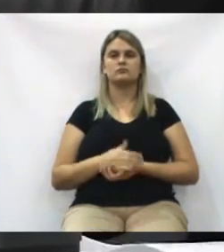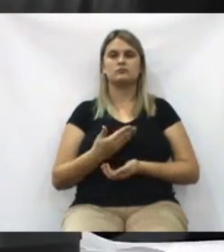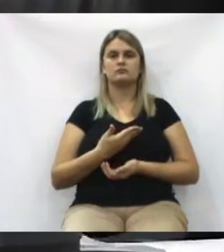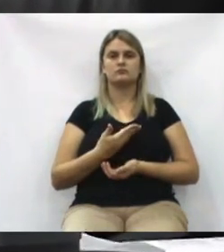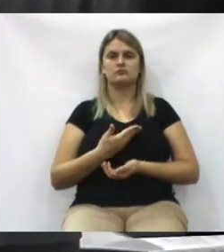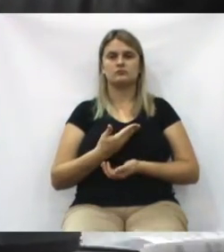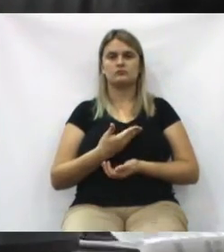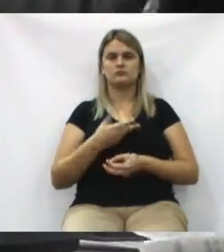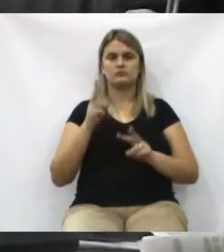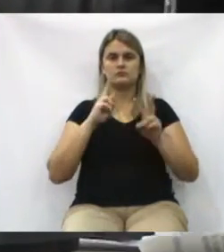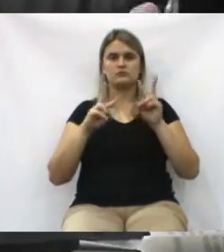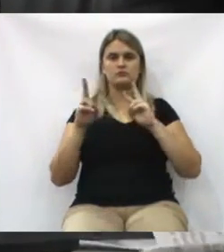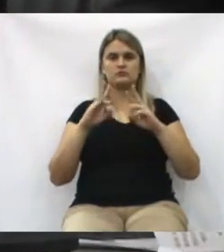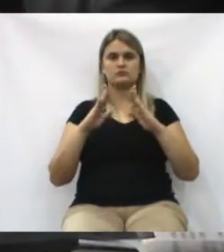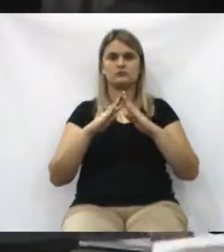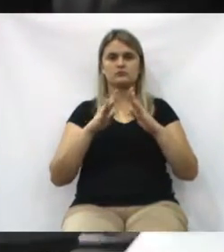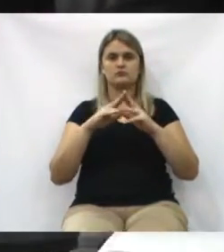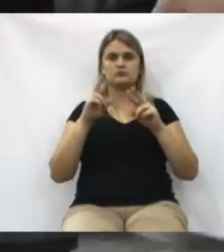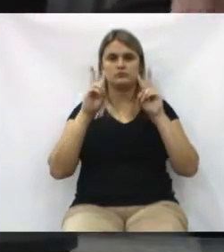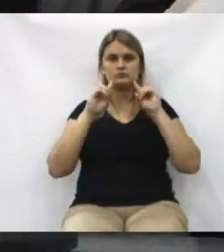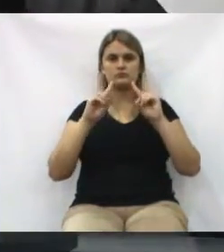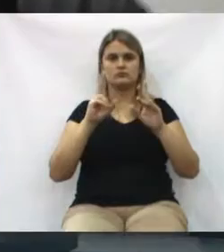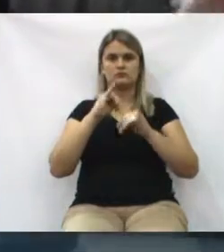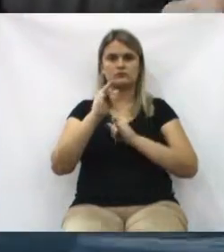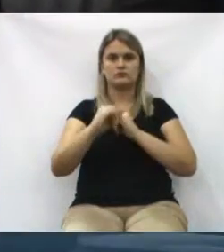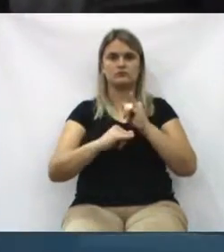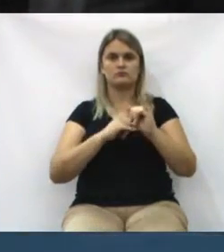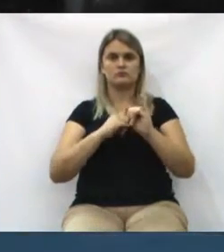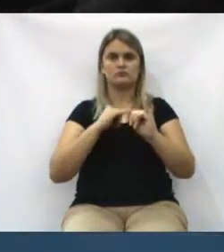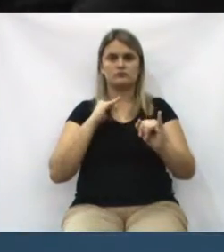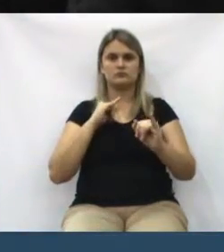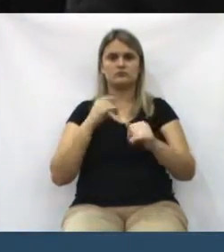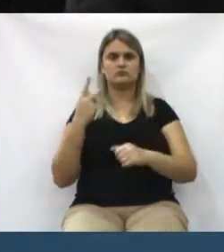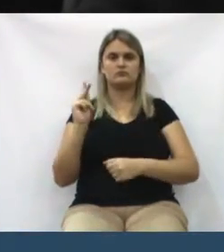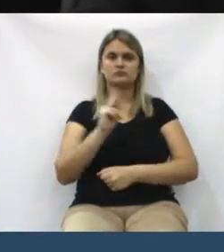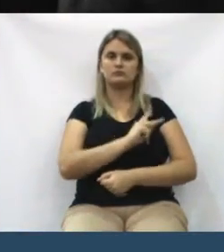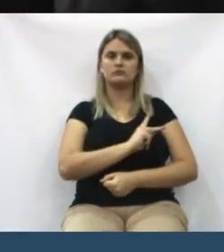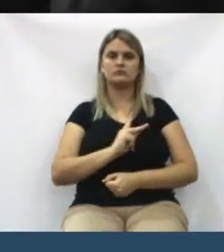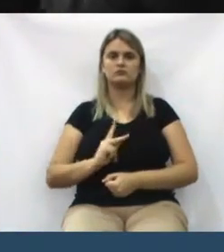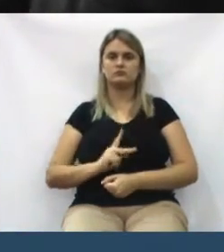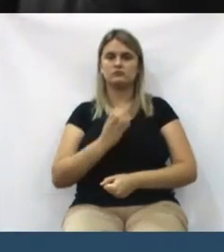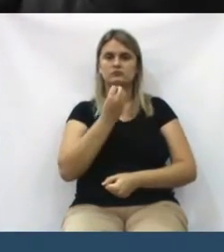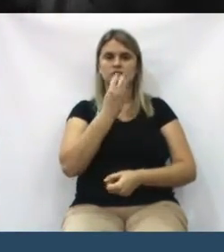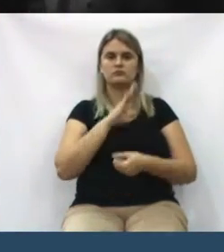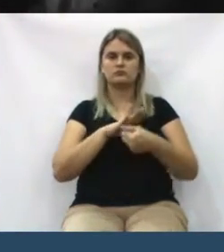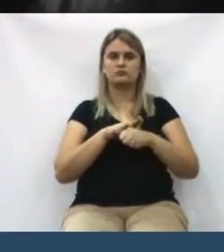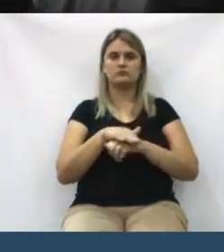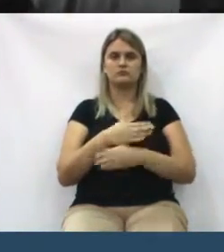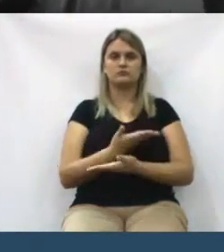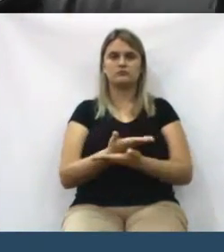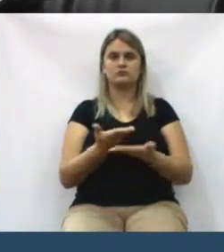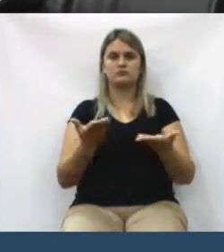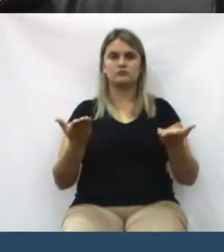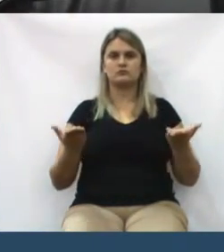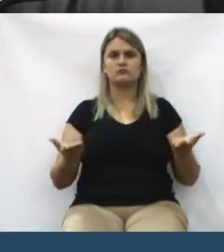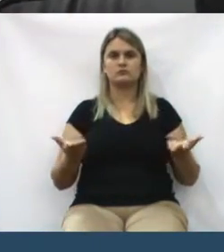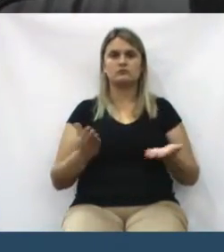acompanham em casa pela internet, senhor presidente, boa noite a todos.